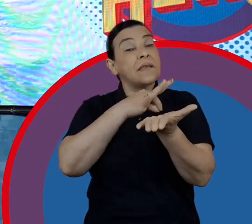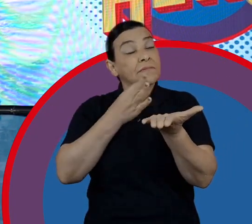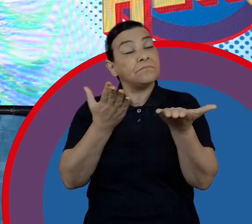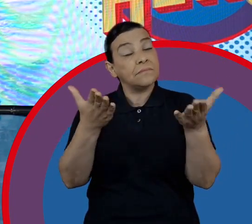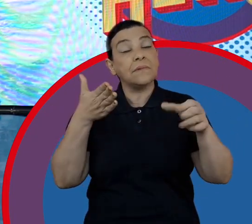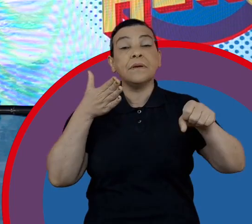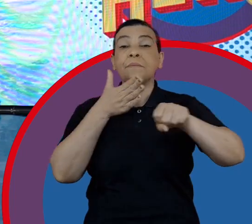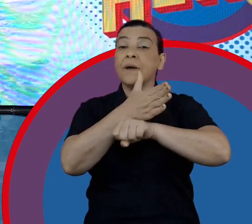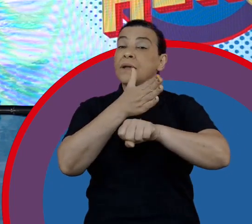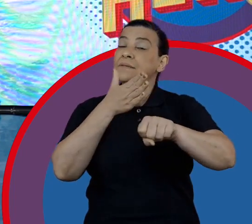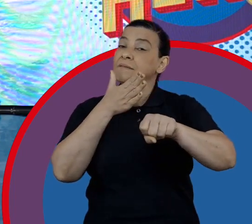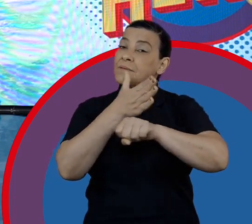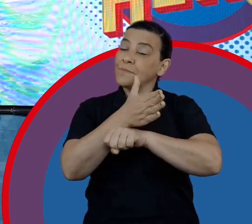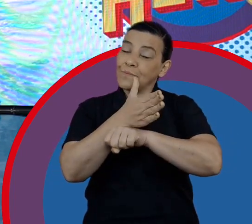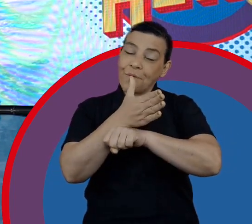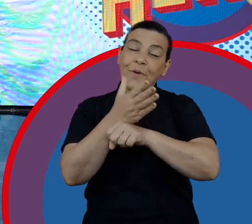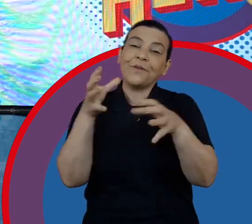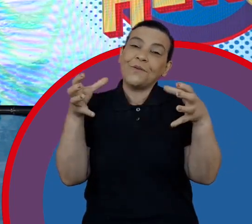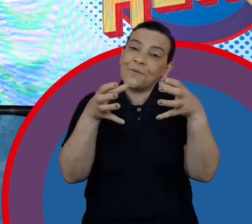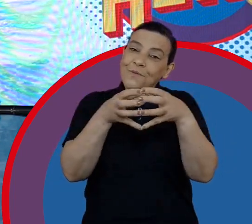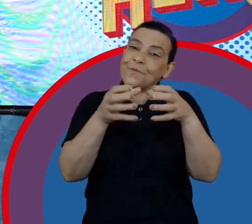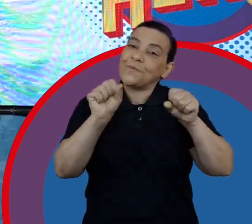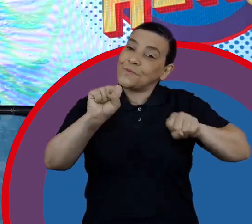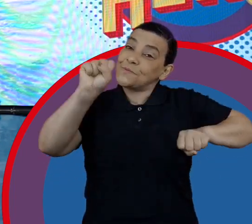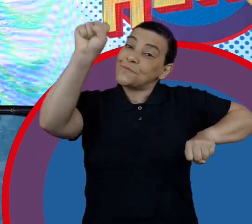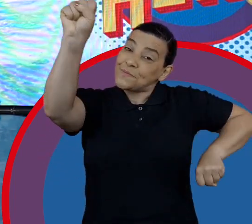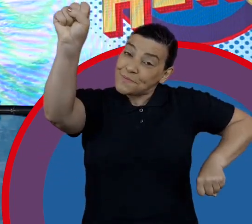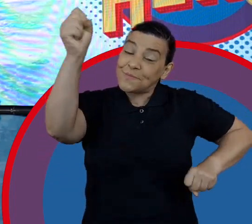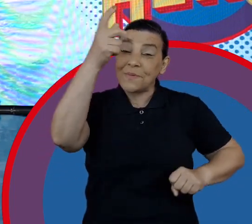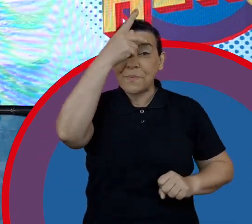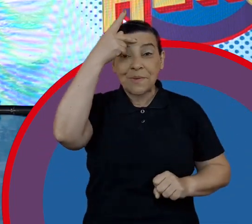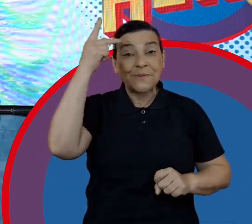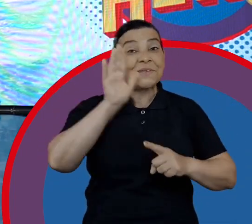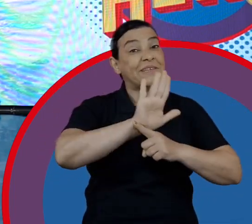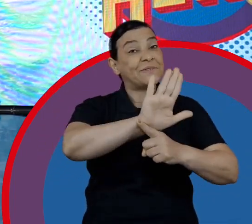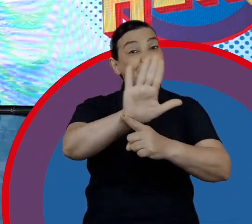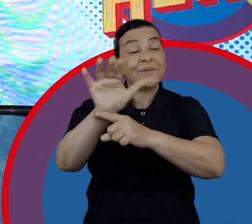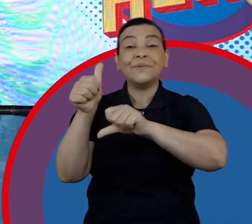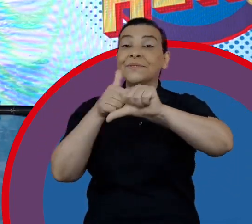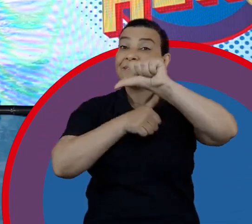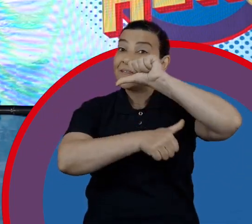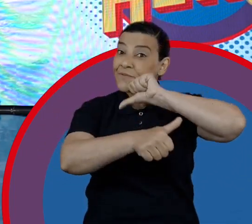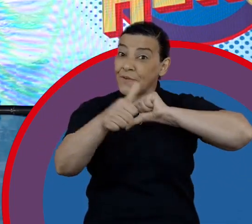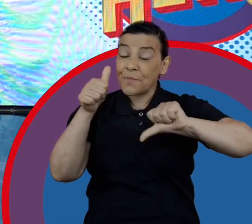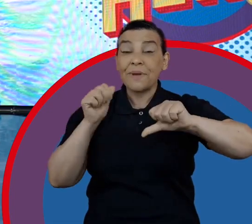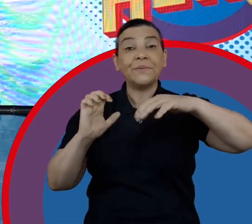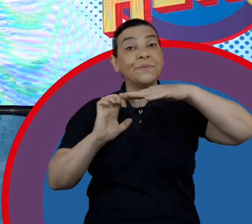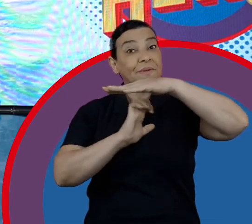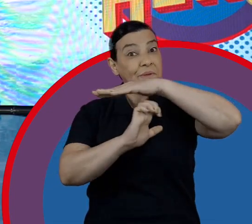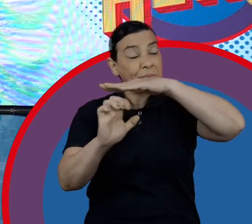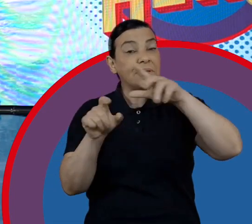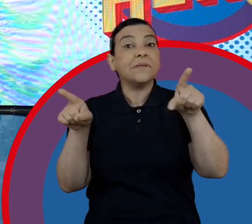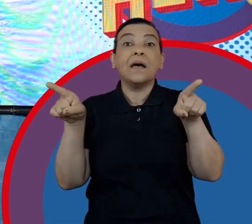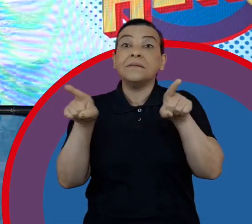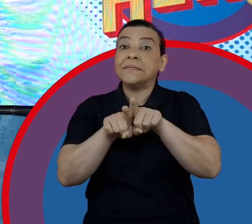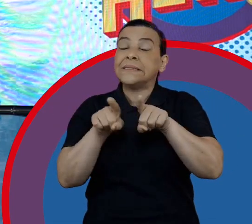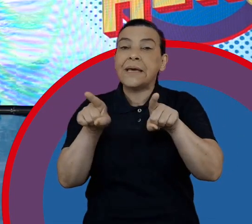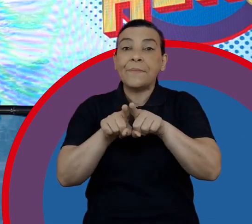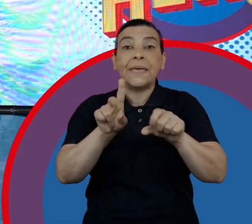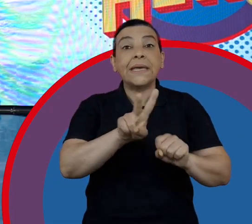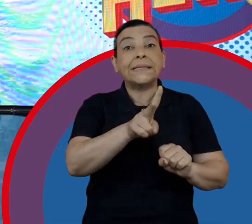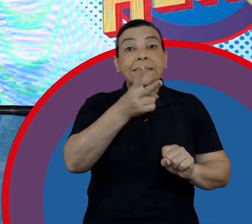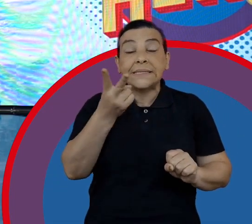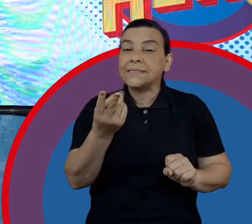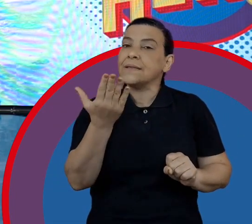clicar em inscreva-se para participar e fazer parte desse time de pessoas que estão transformando, não só a companhia,